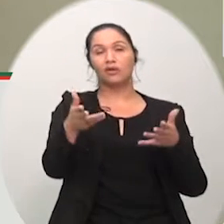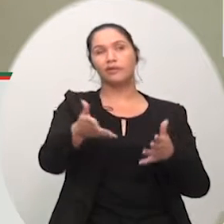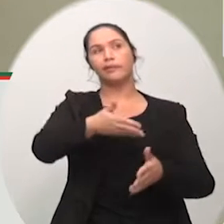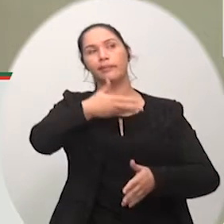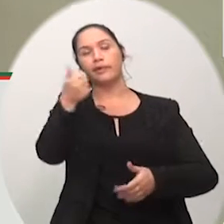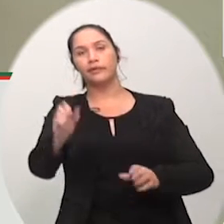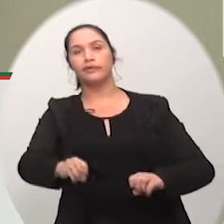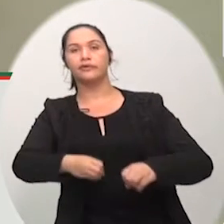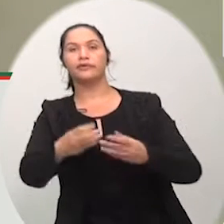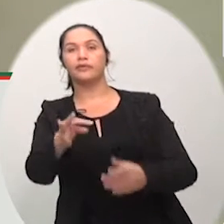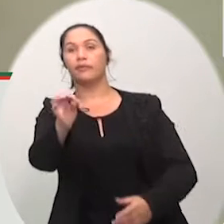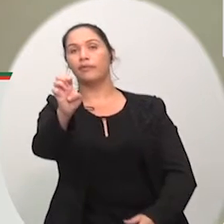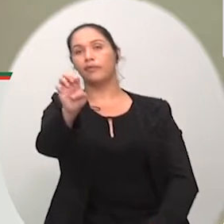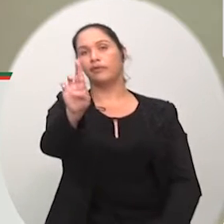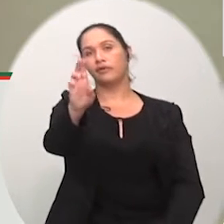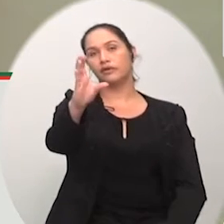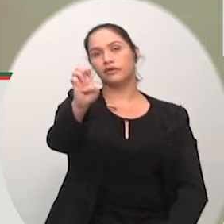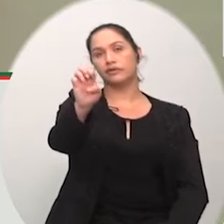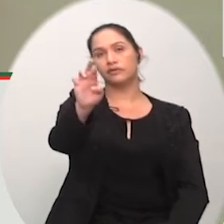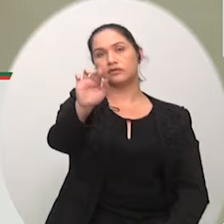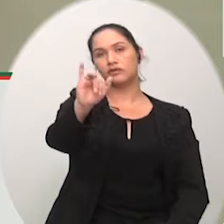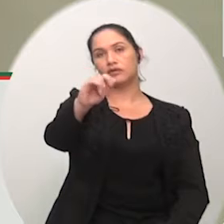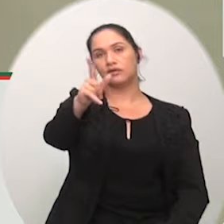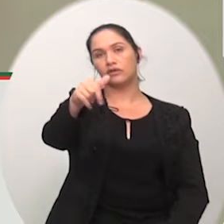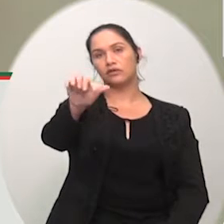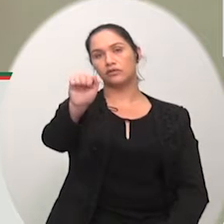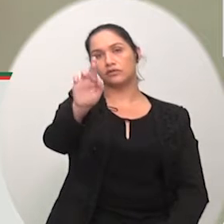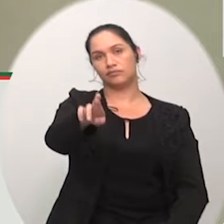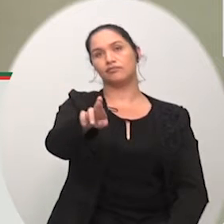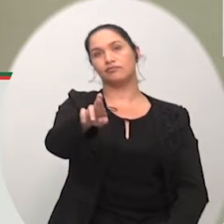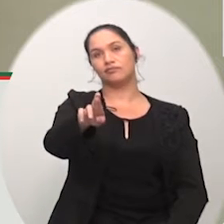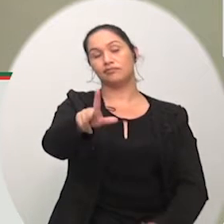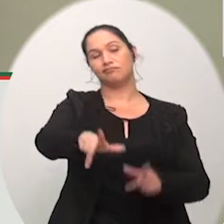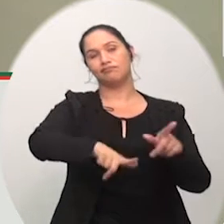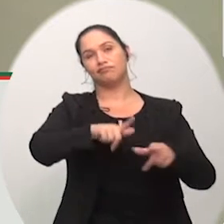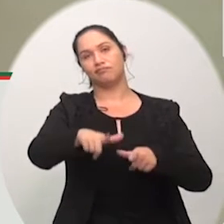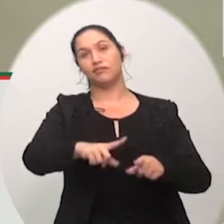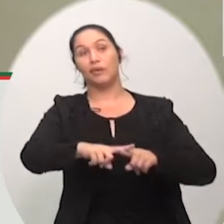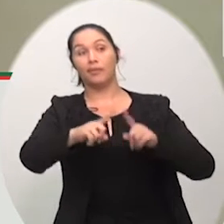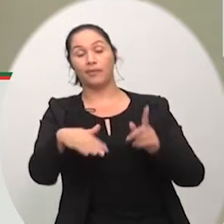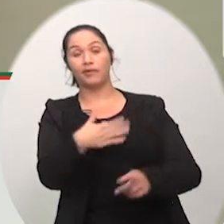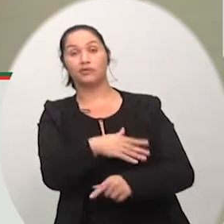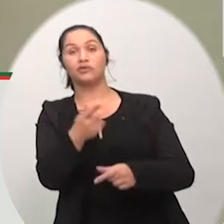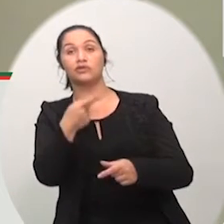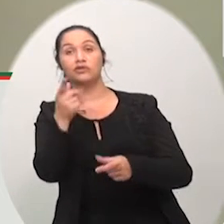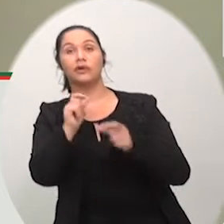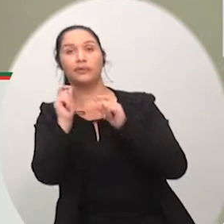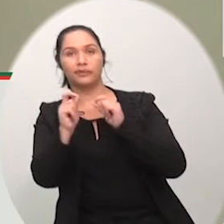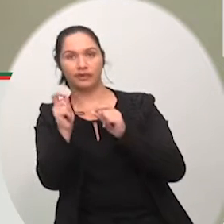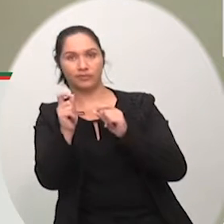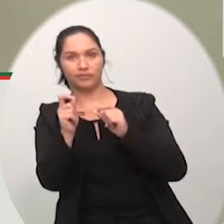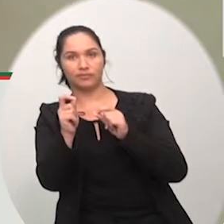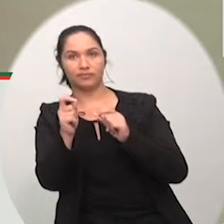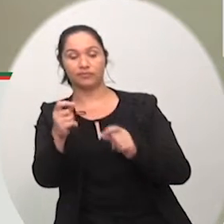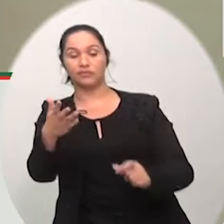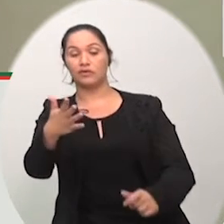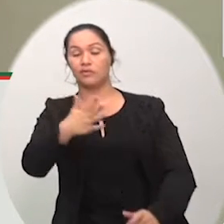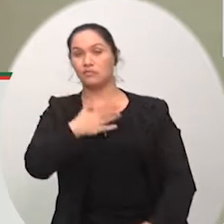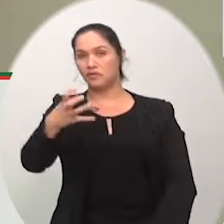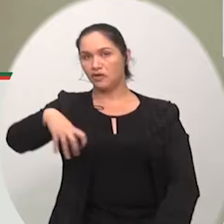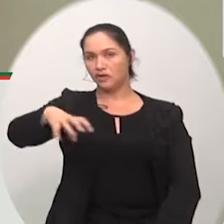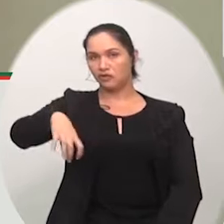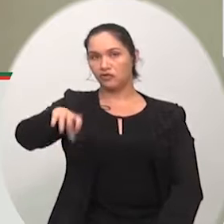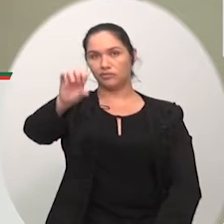comunidade na nossa região na grande Santa Luzia temos um cemitério administrado pela comunidade por uma